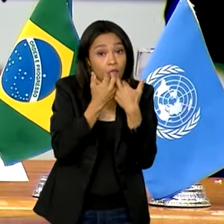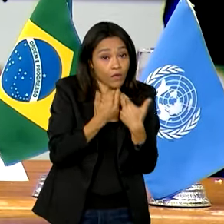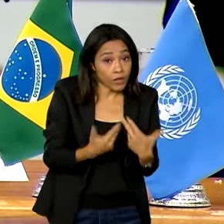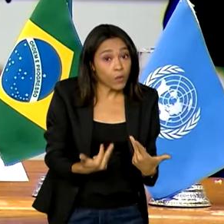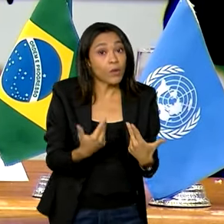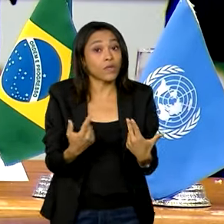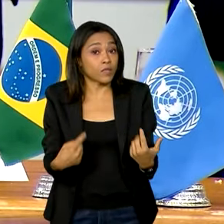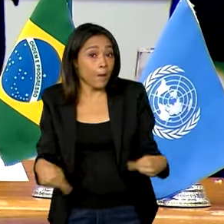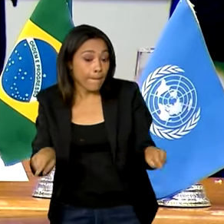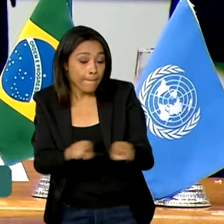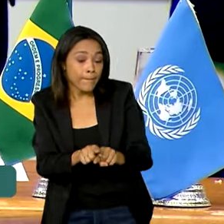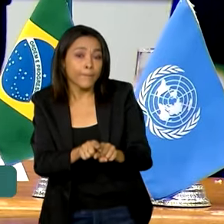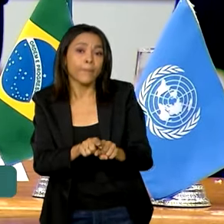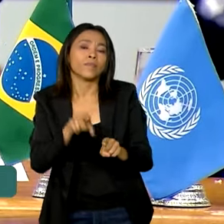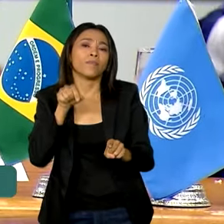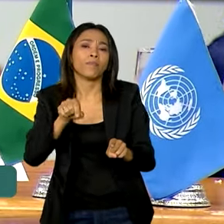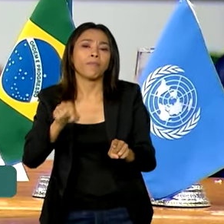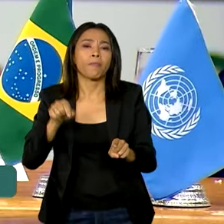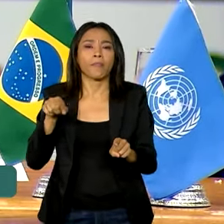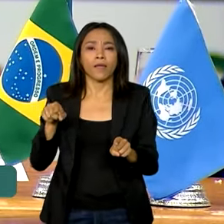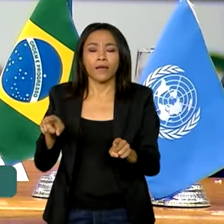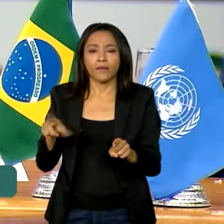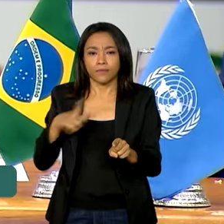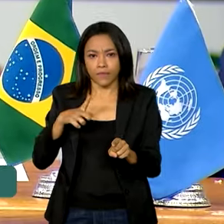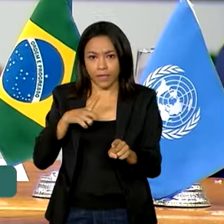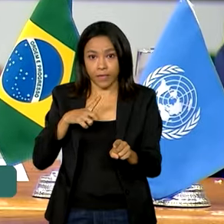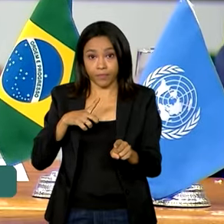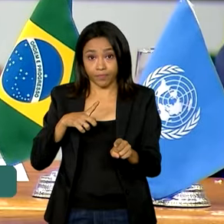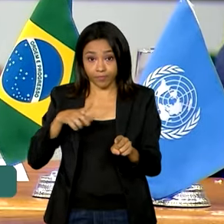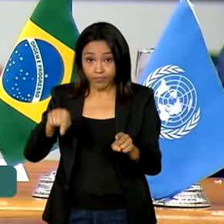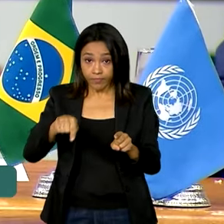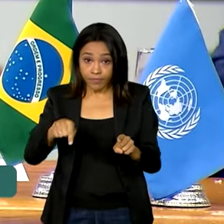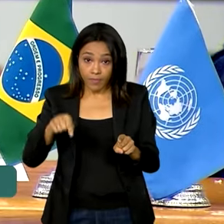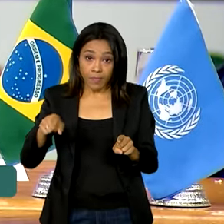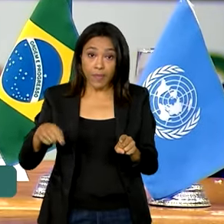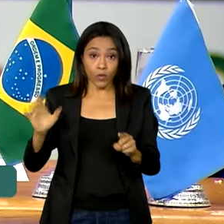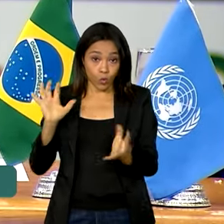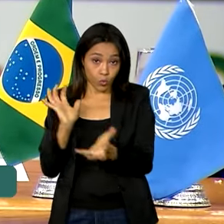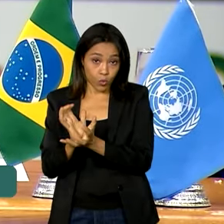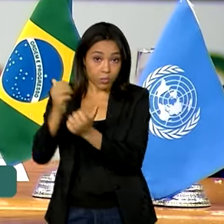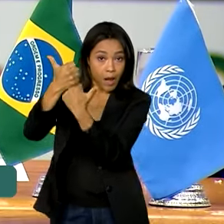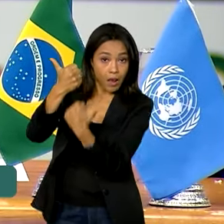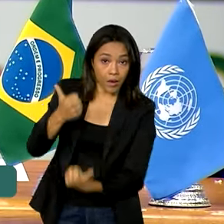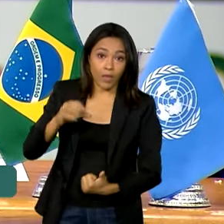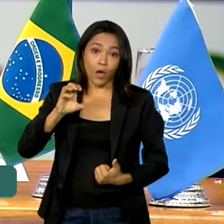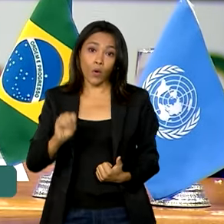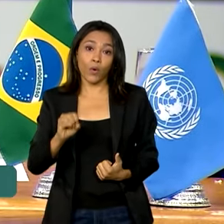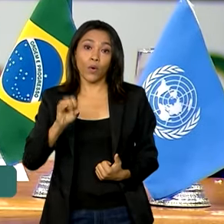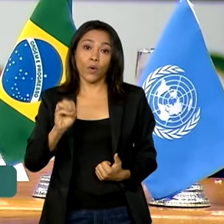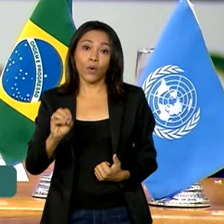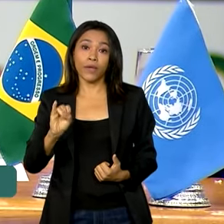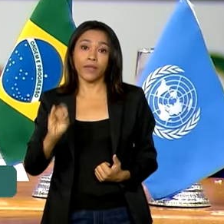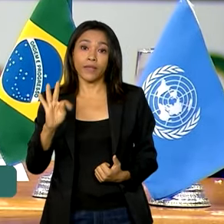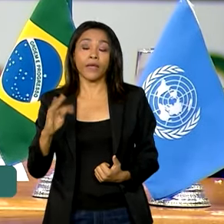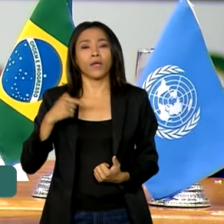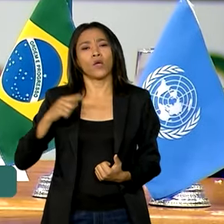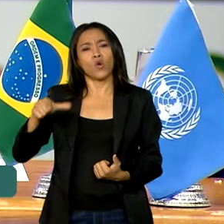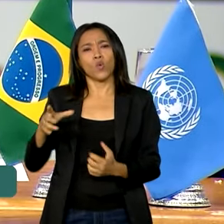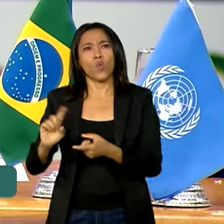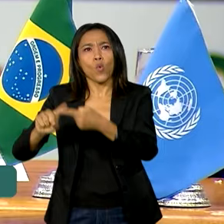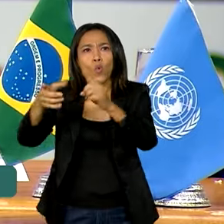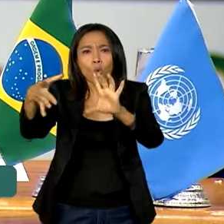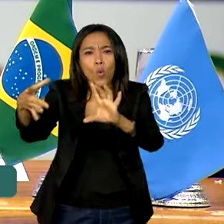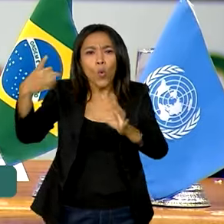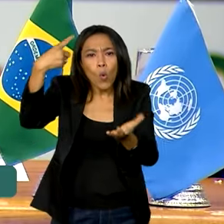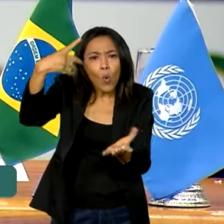de parcerias, favorecendo o estabelecimento, no âmbito do mandato da OIT, de uma rede global que reflete o compromisso do